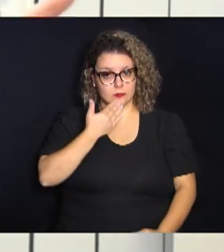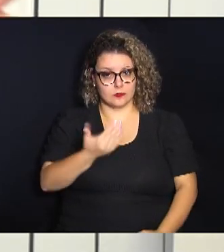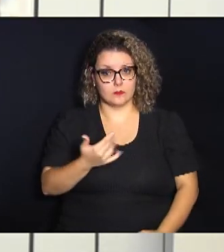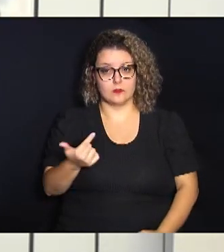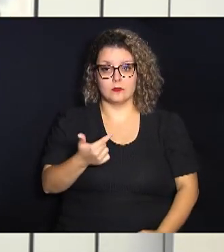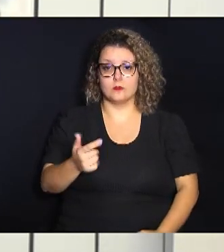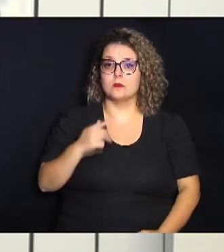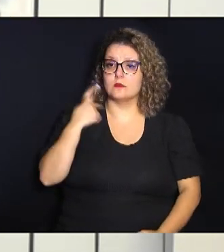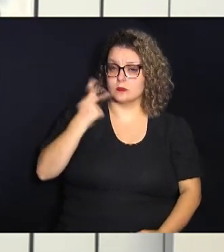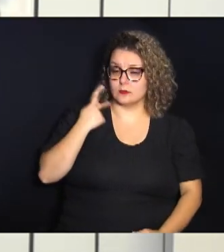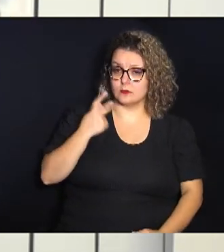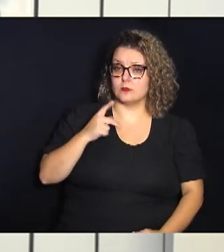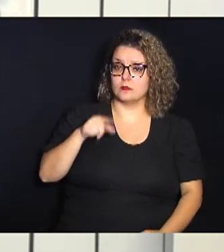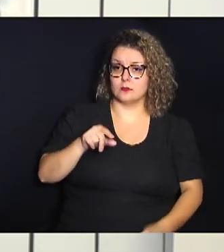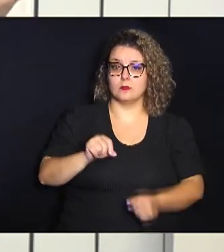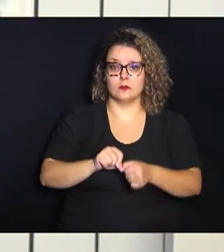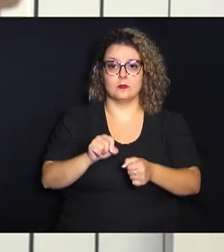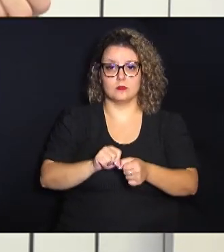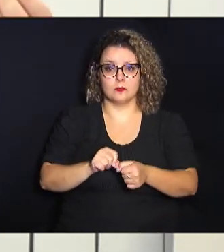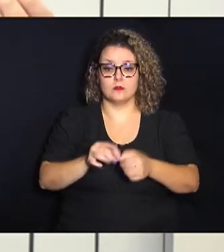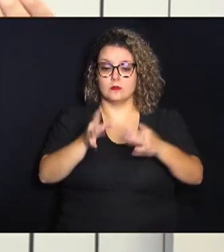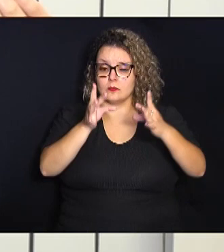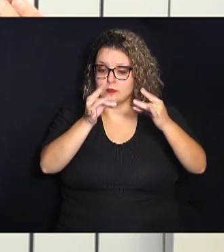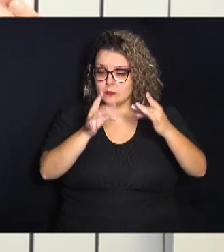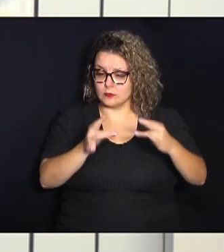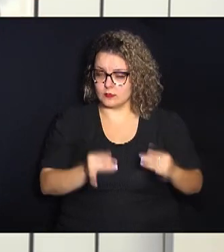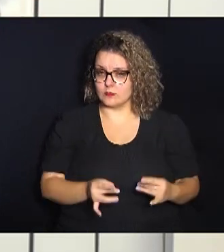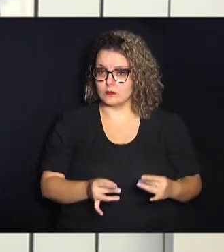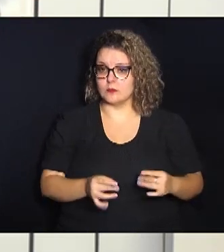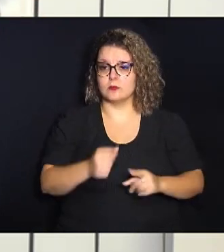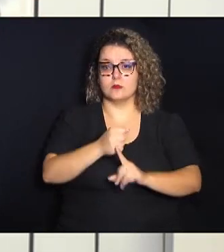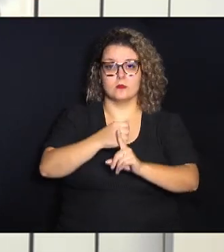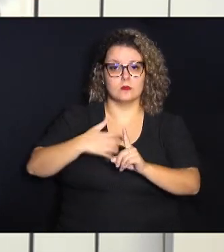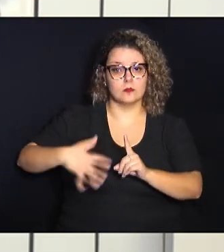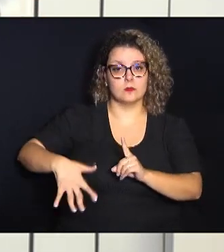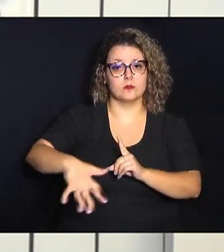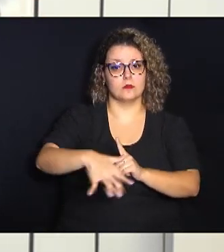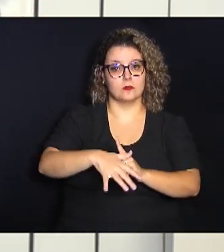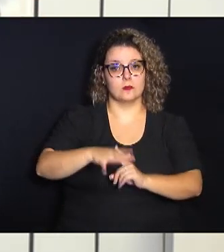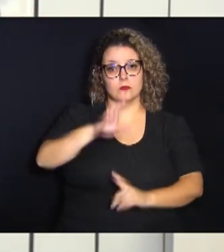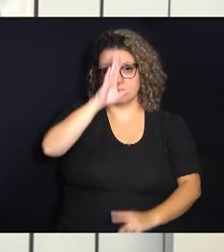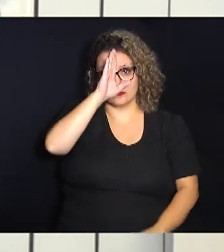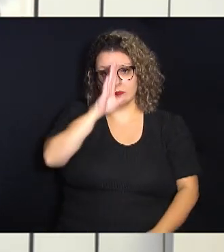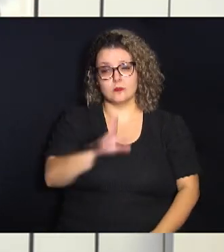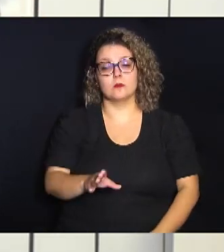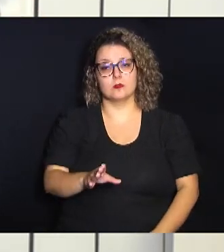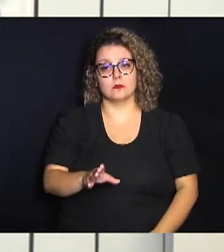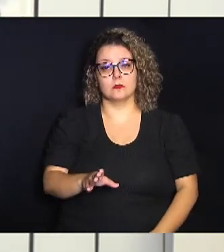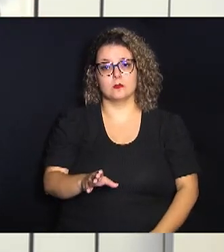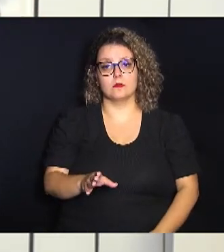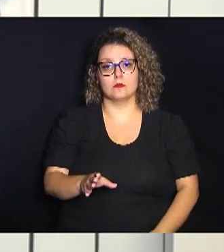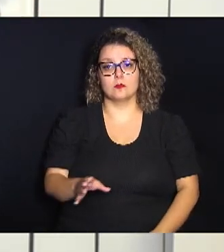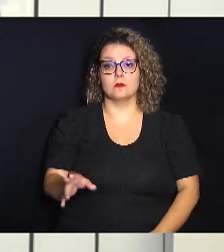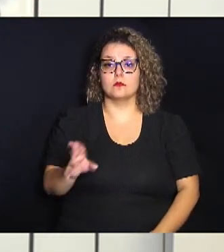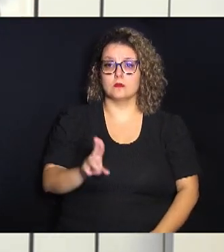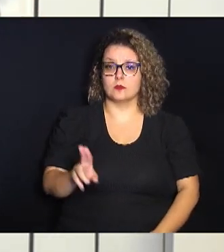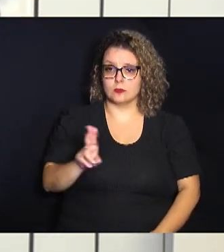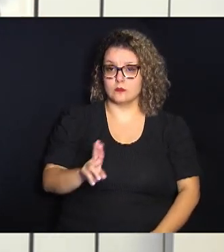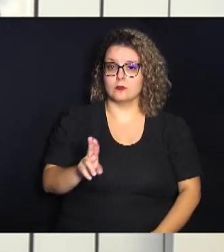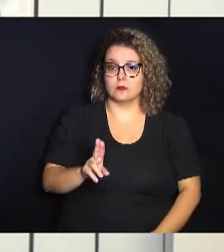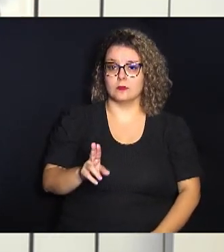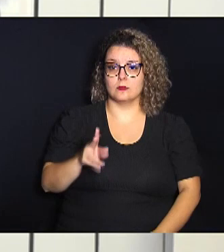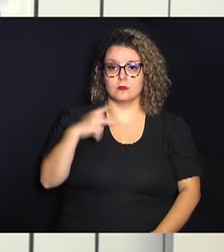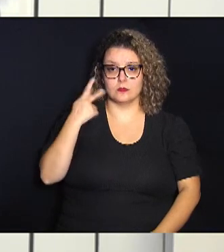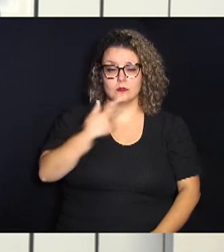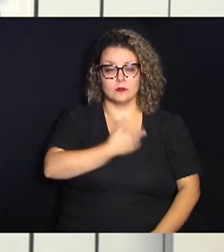parlamentar é fazer uma prestação de contas à sociedade e principalmente otimizar as políticas públicas